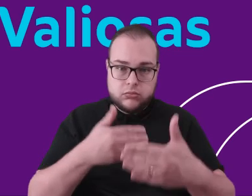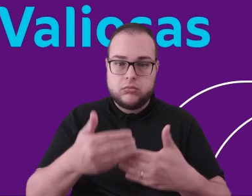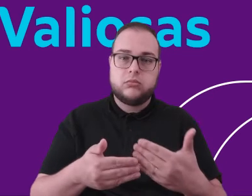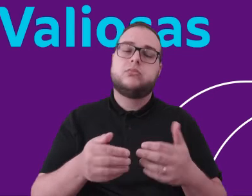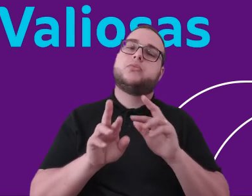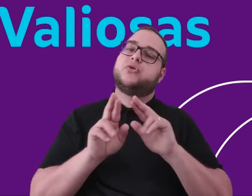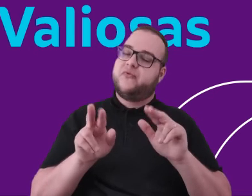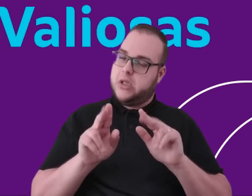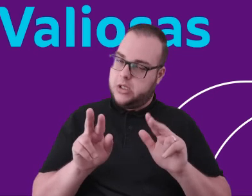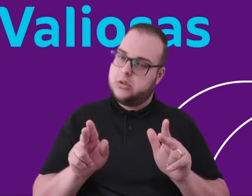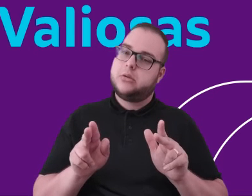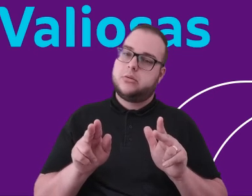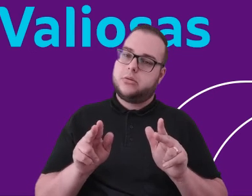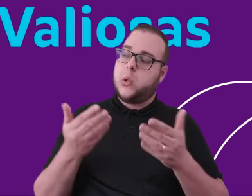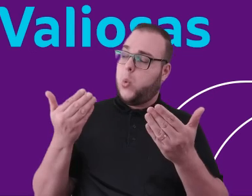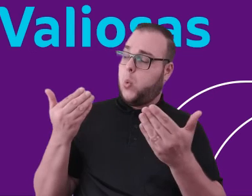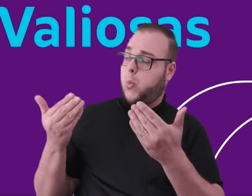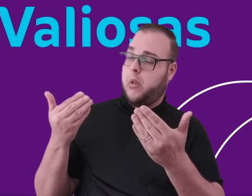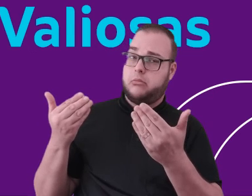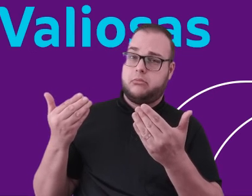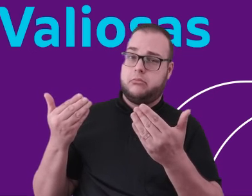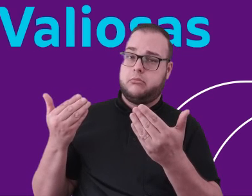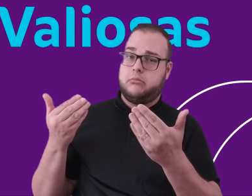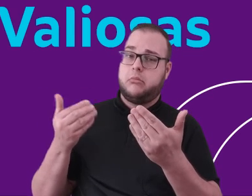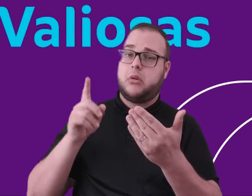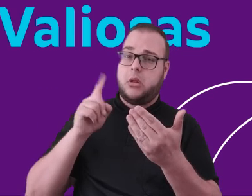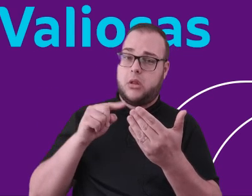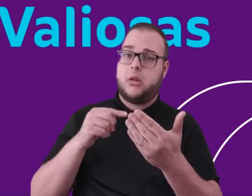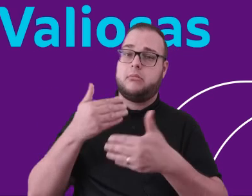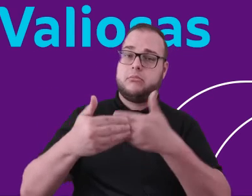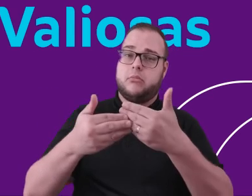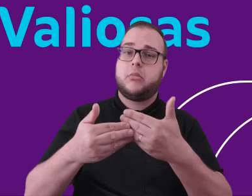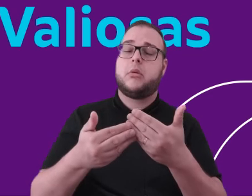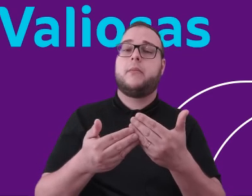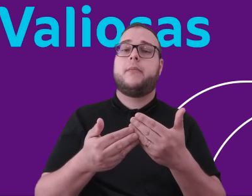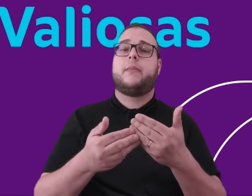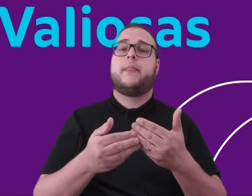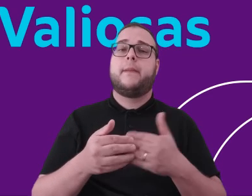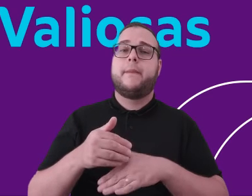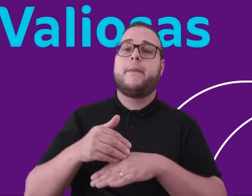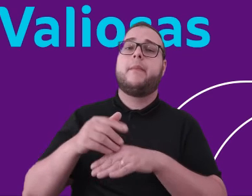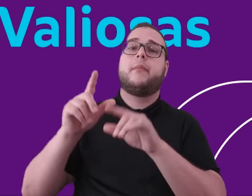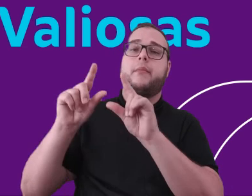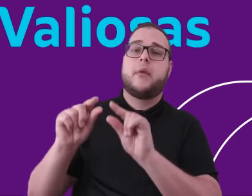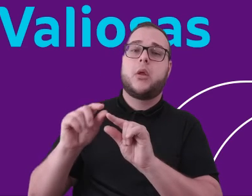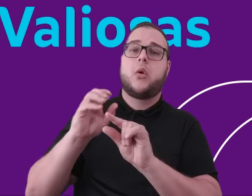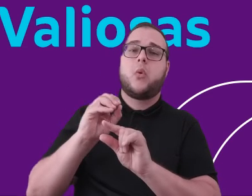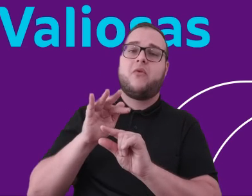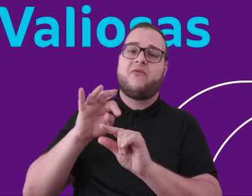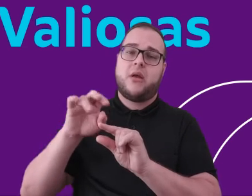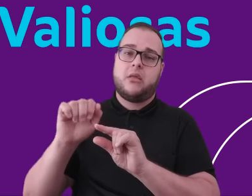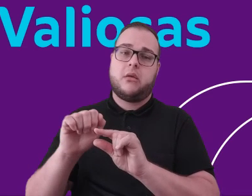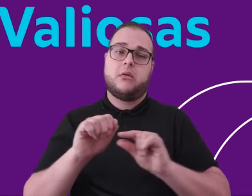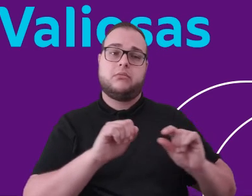ele vai ser um novo ciclo diferente. Vai ser um ciclo muito mais influenciado por uma restrição de oferta, ou seja, menos oferta do que a demanda, e isso